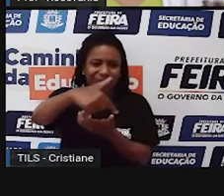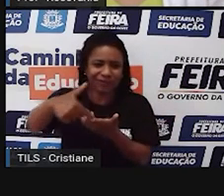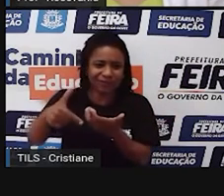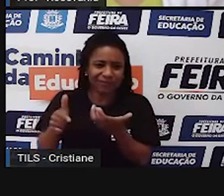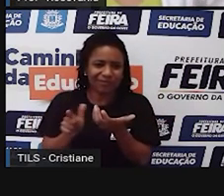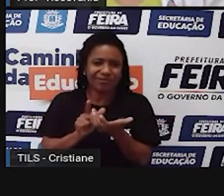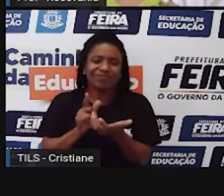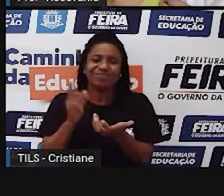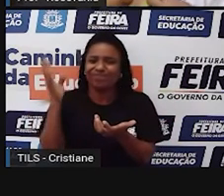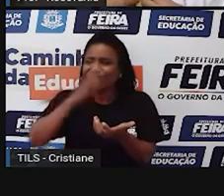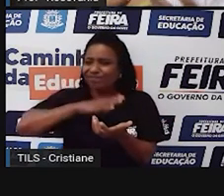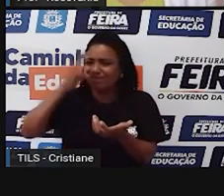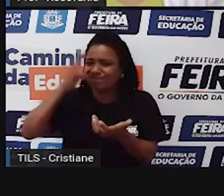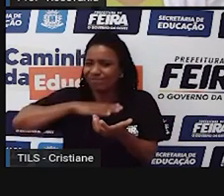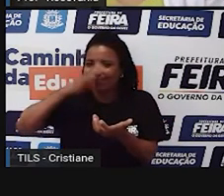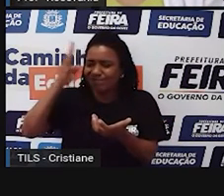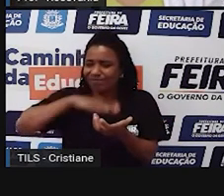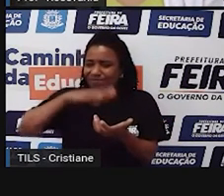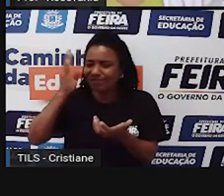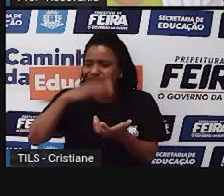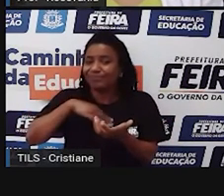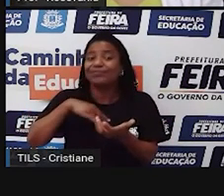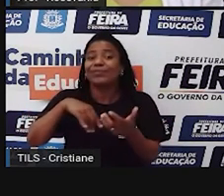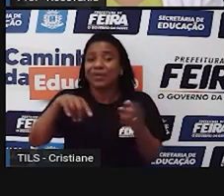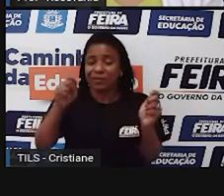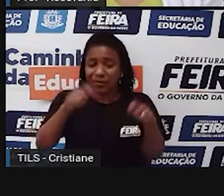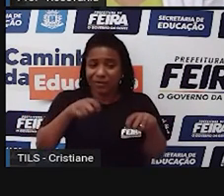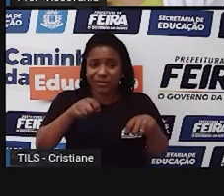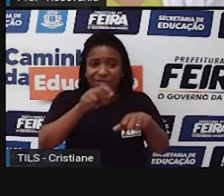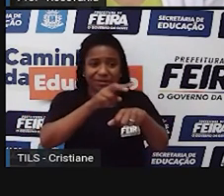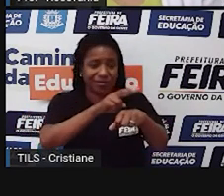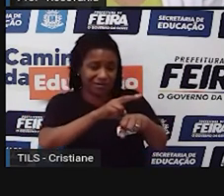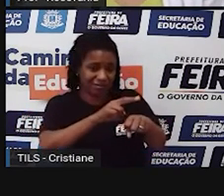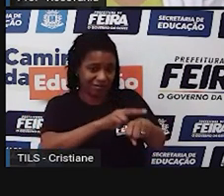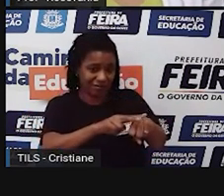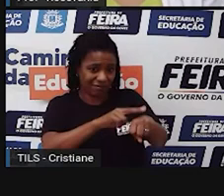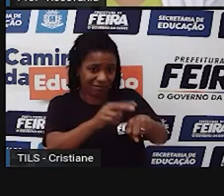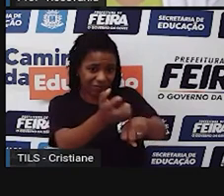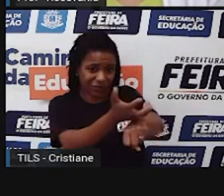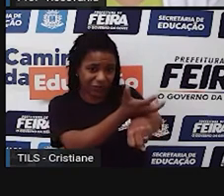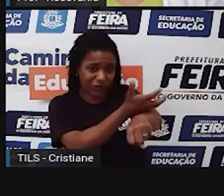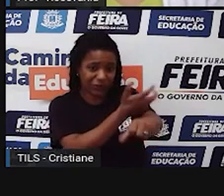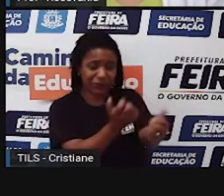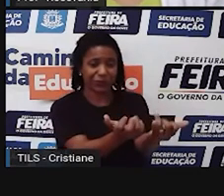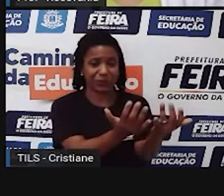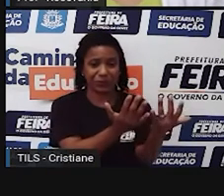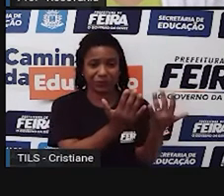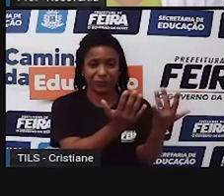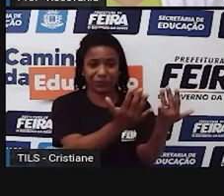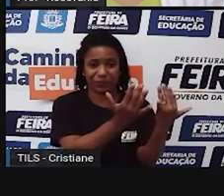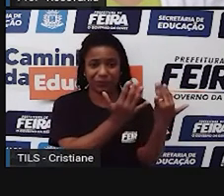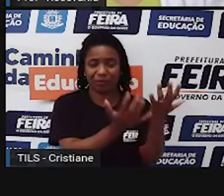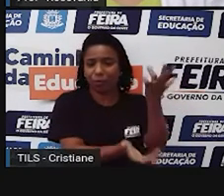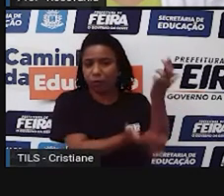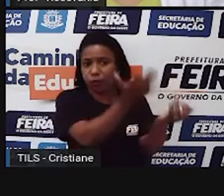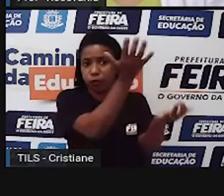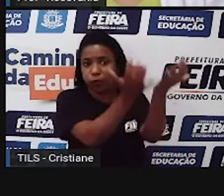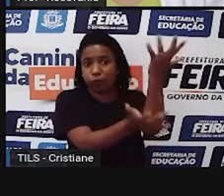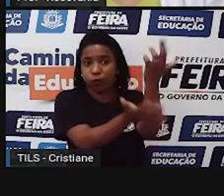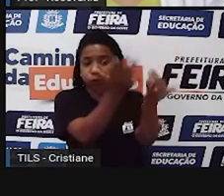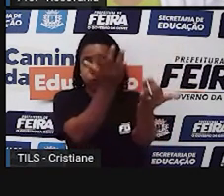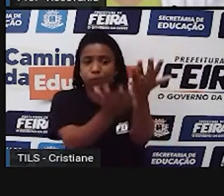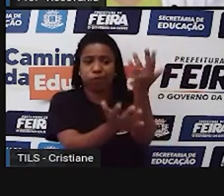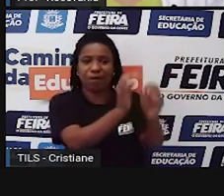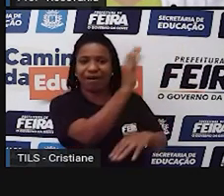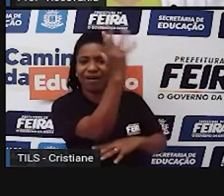que queima, às vezes, até, a mata nativa que tem, né, naquele lugar que está ali. Então, a gente precisa rever essa questão das